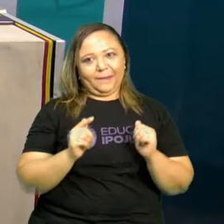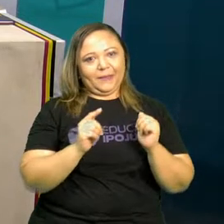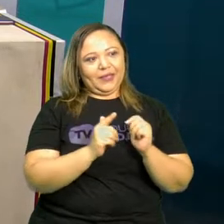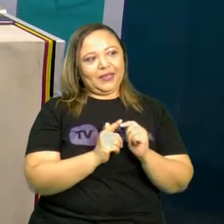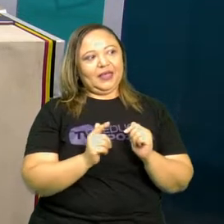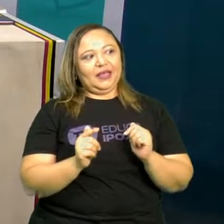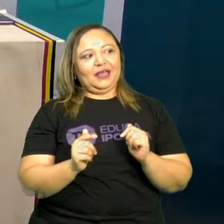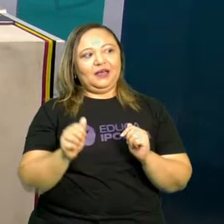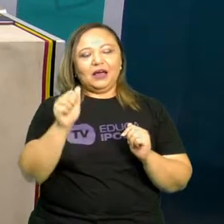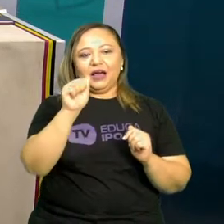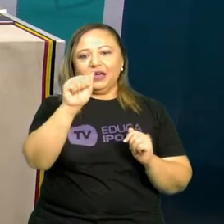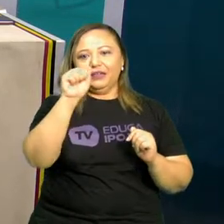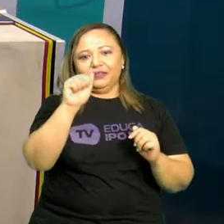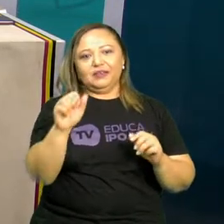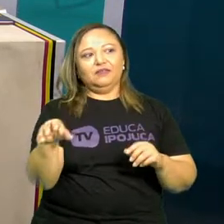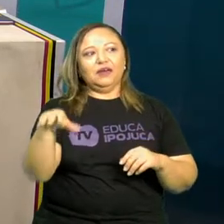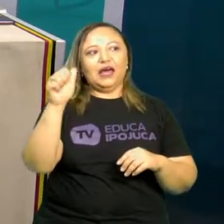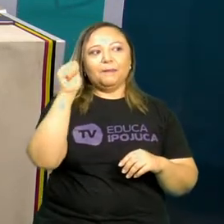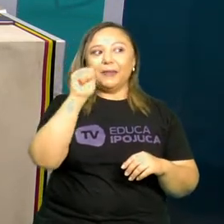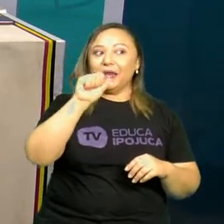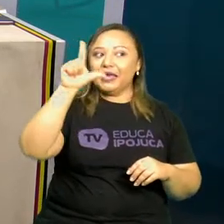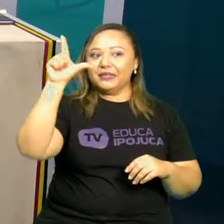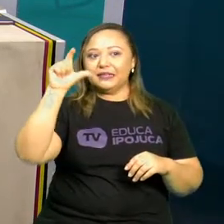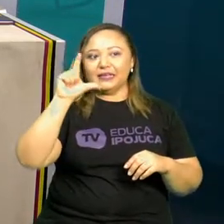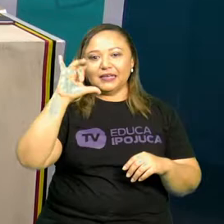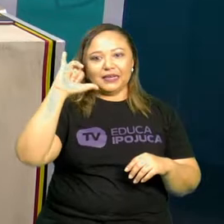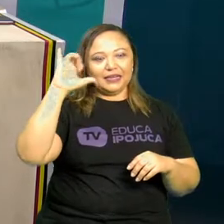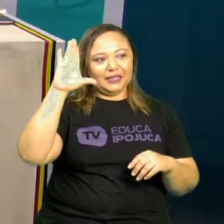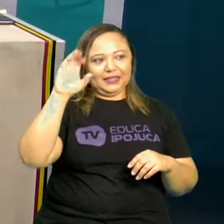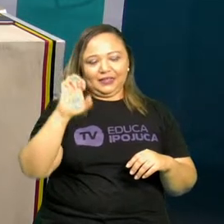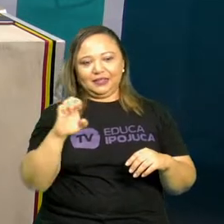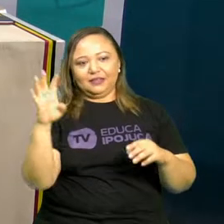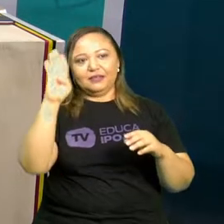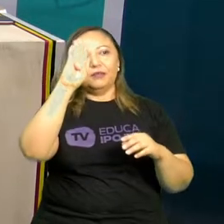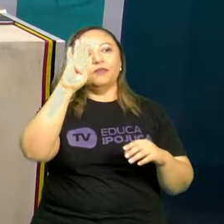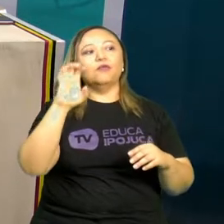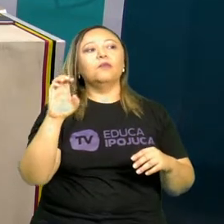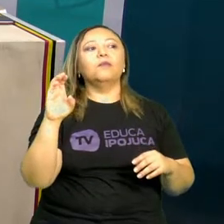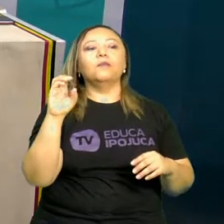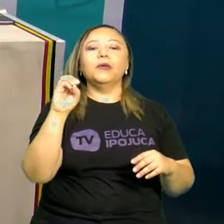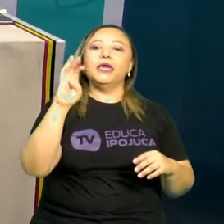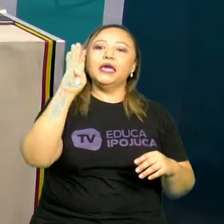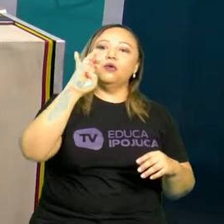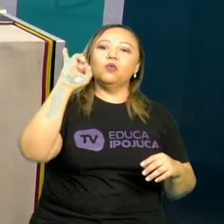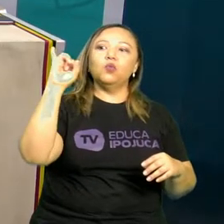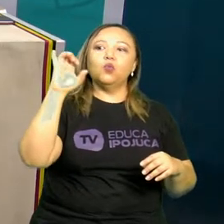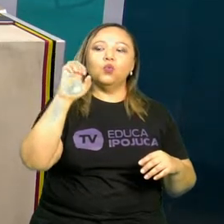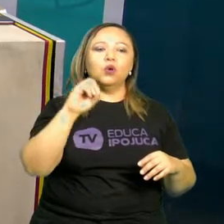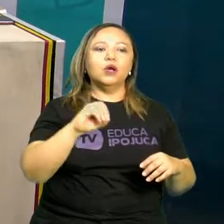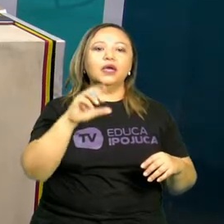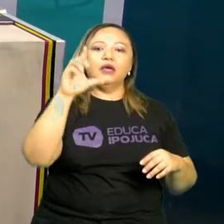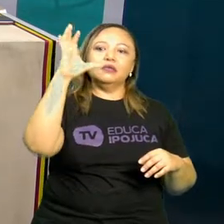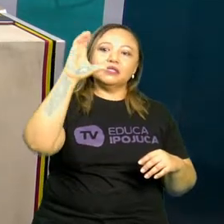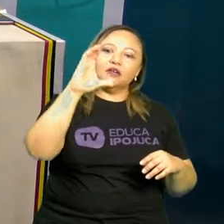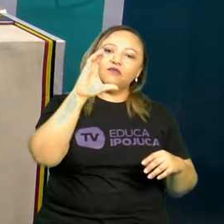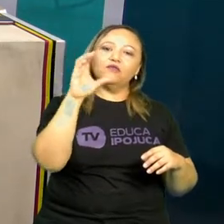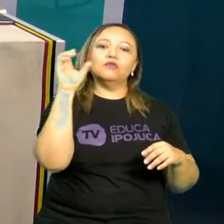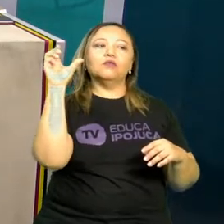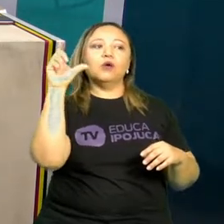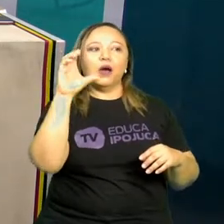A gente vai ouvir uma musiquinha bem legal com as